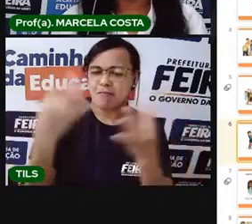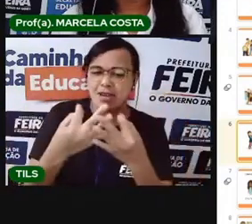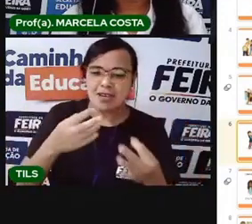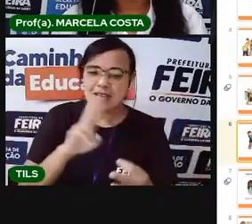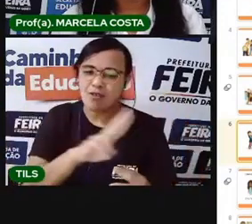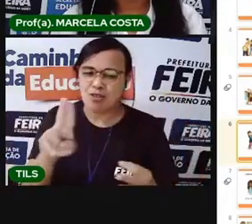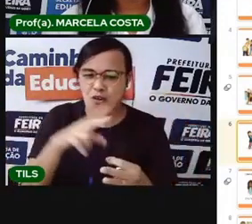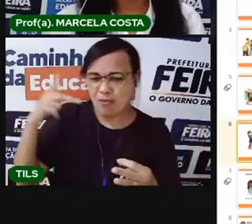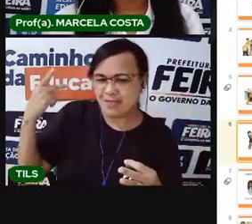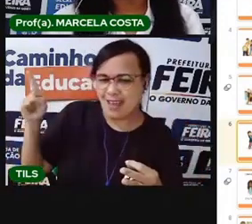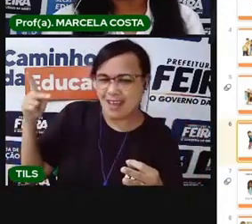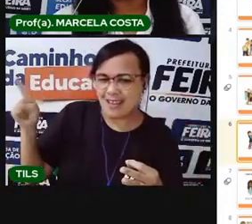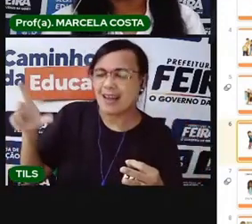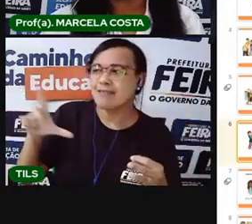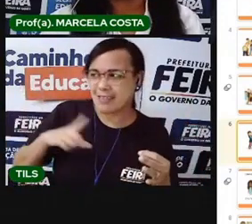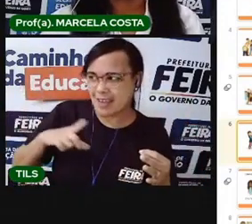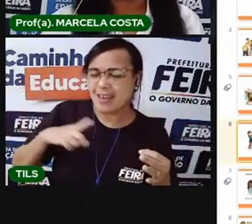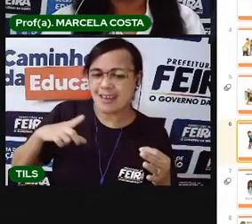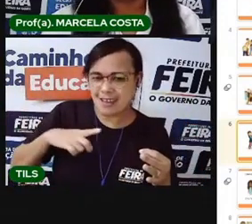sobrenome...